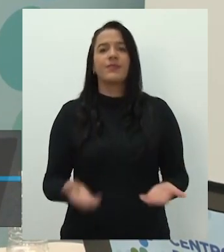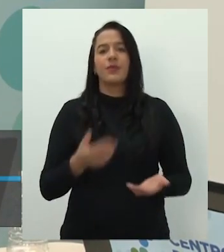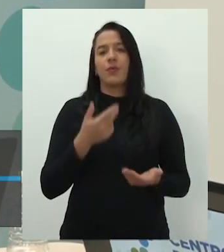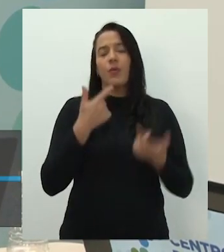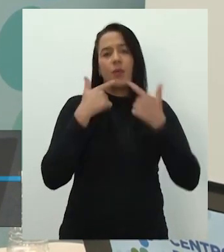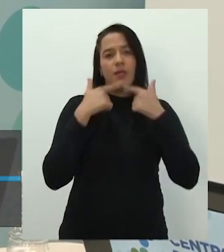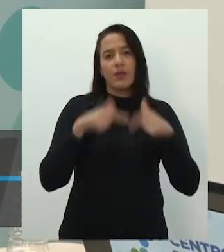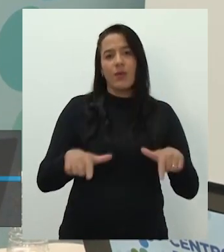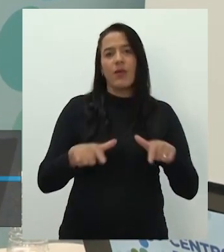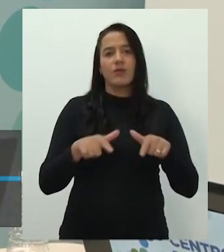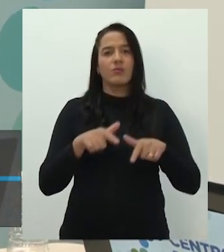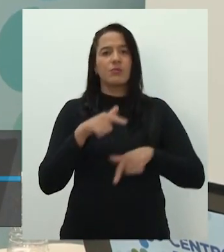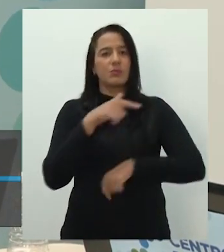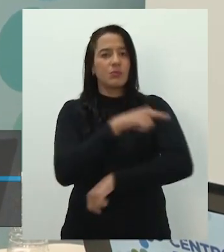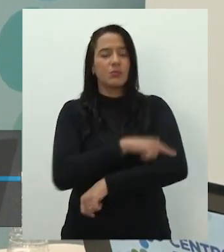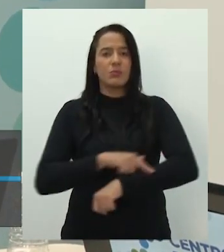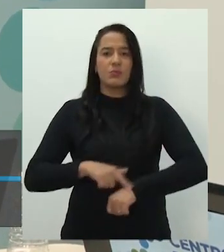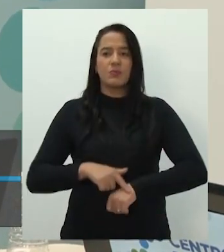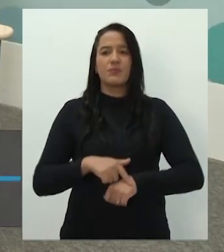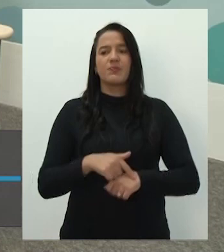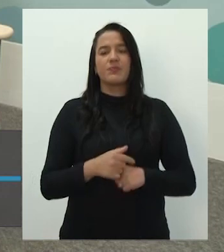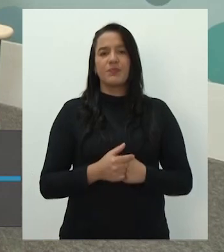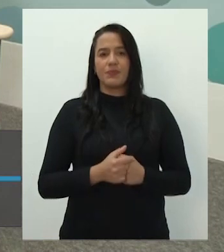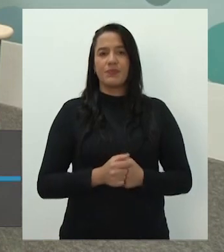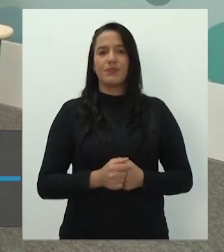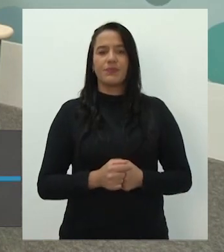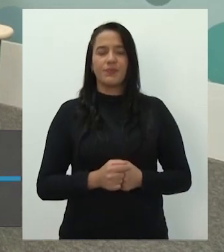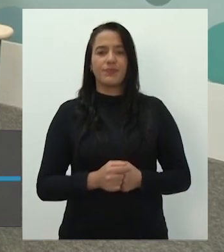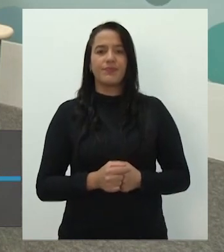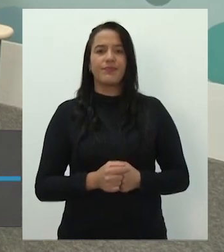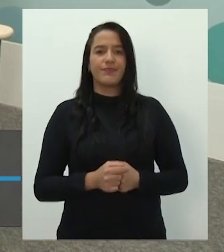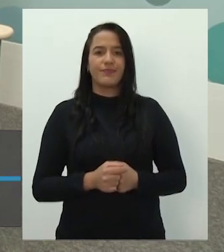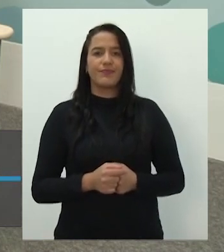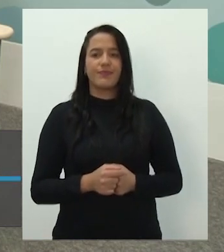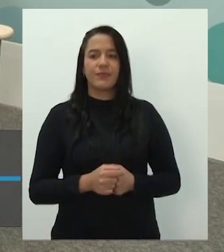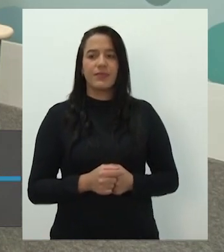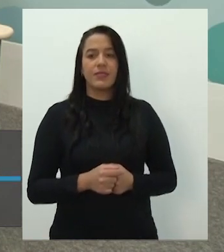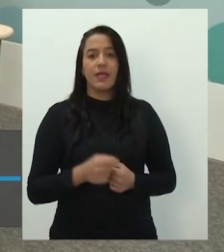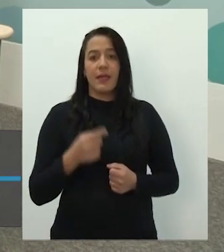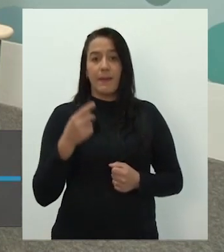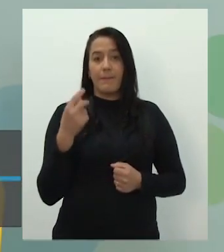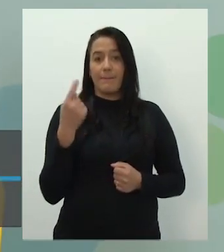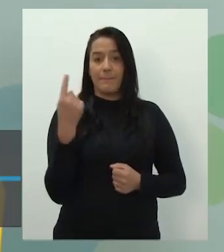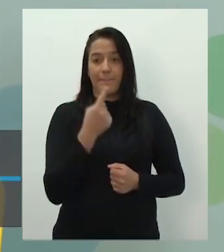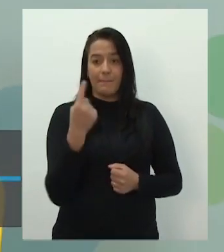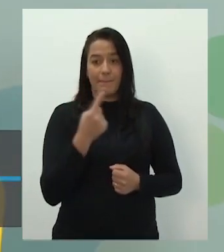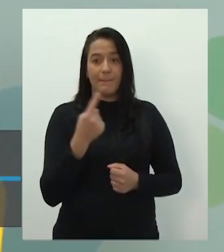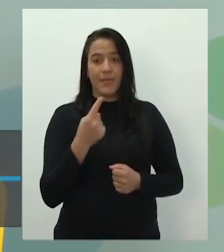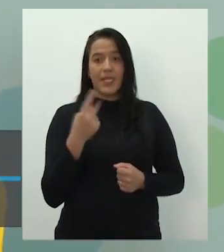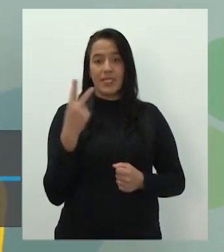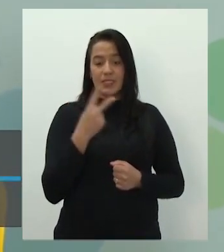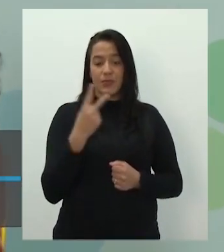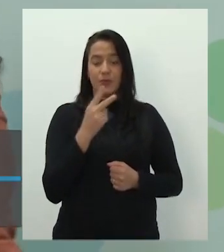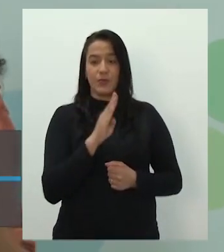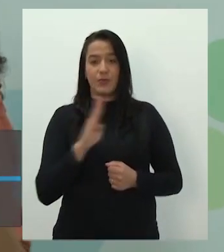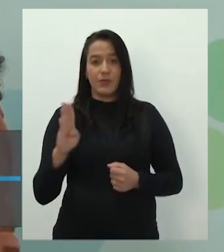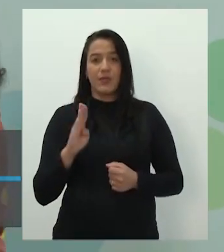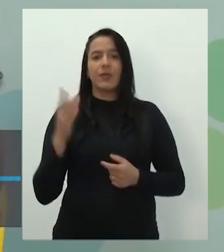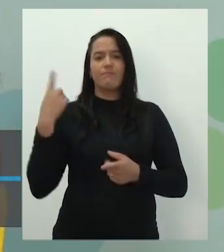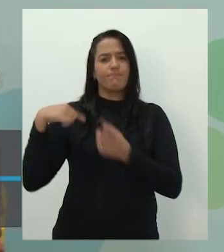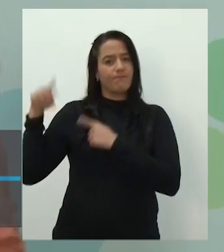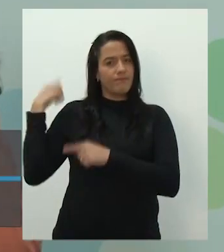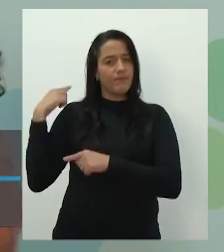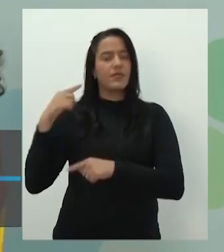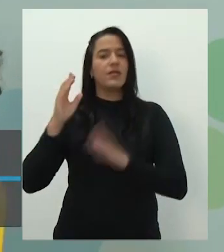linguagem verbal, está muito forte ainda. Gente, a primeira aula do segundo bimestre, eu e professor Mauro falamos